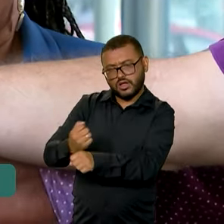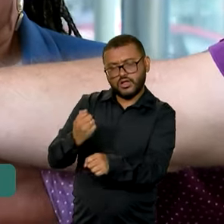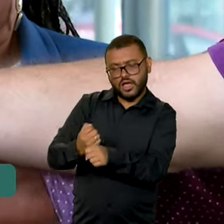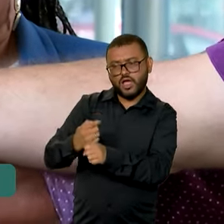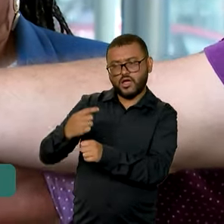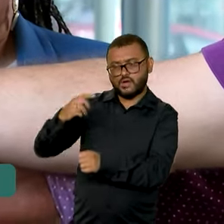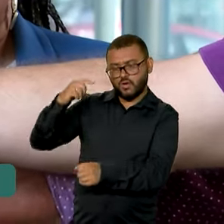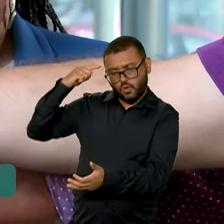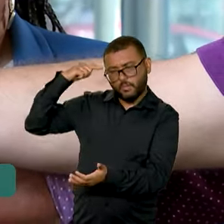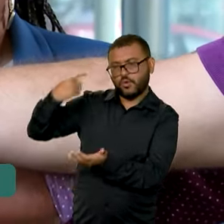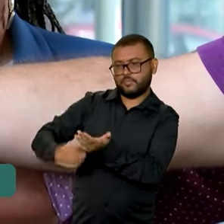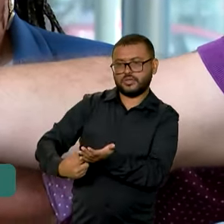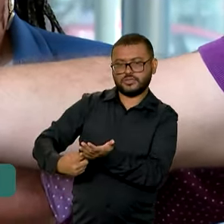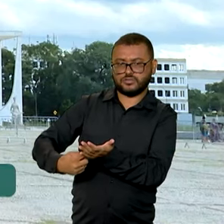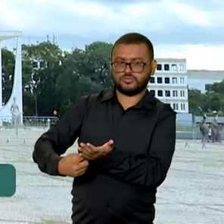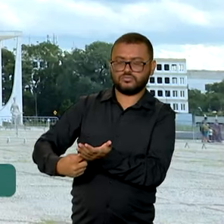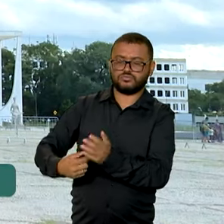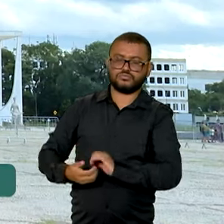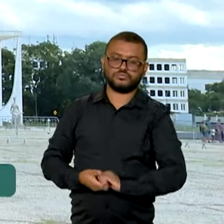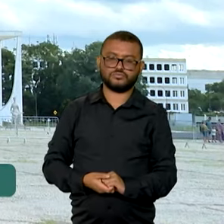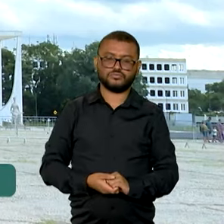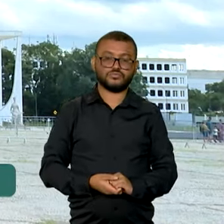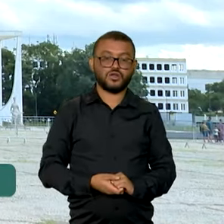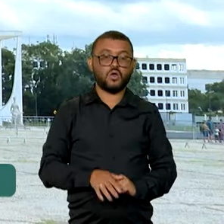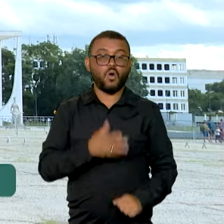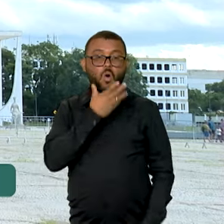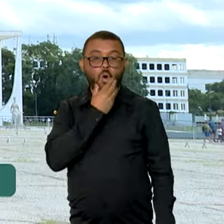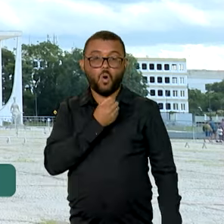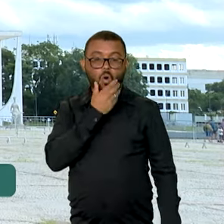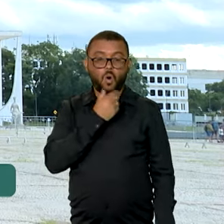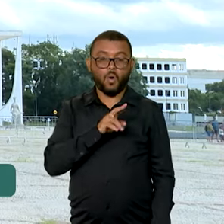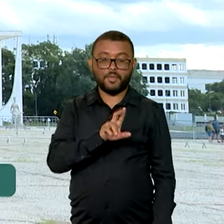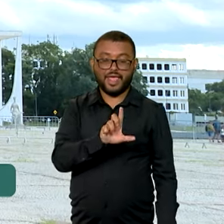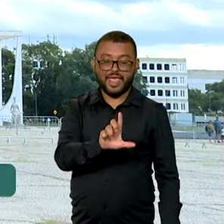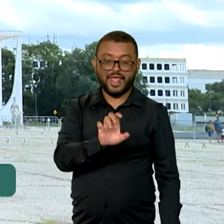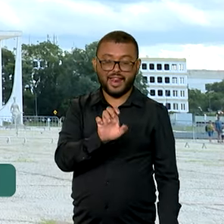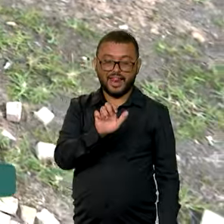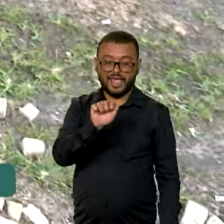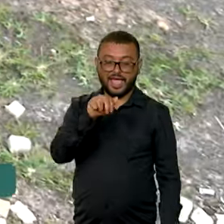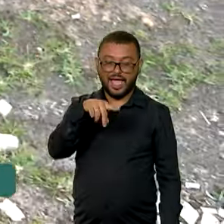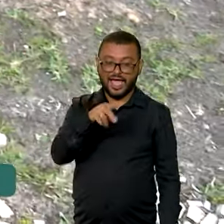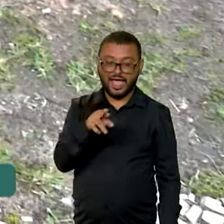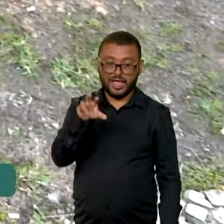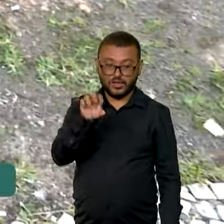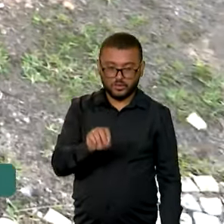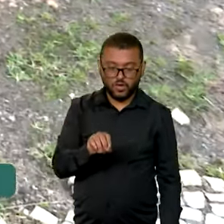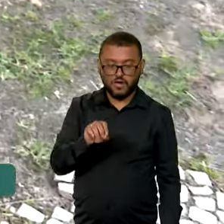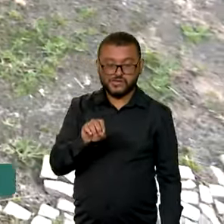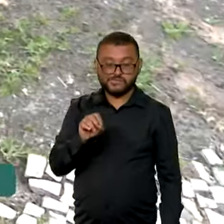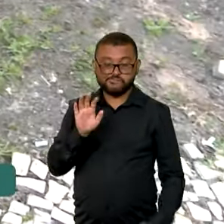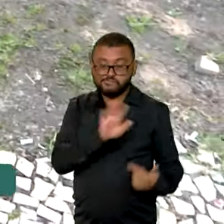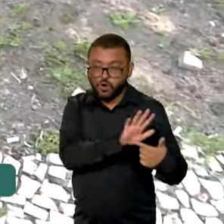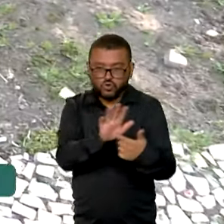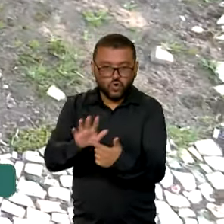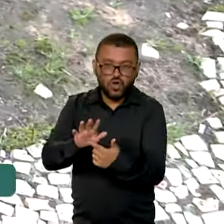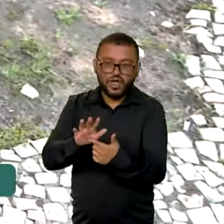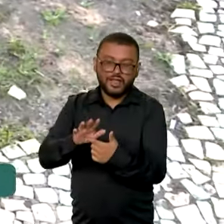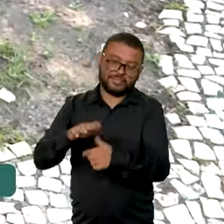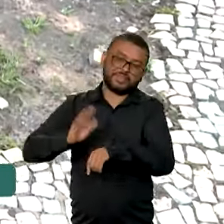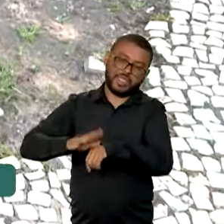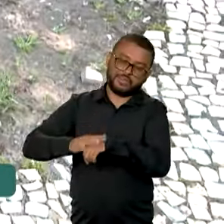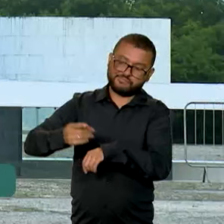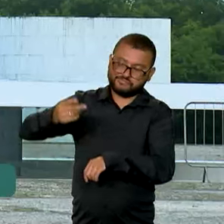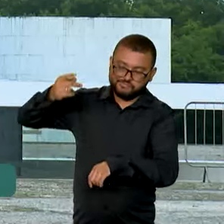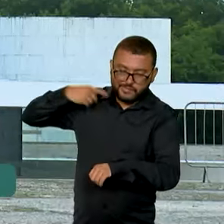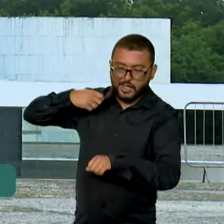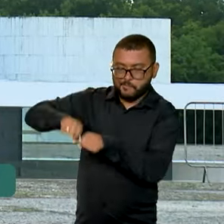compromisso também dos gestores públicos locais. Leandro Grassi afirmou que não apenas o tempo foi responsável pela degradação da